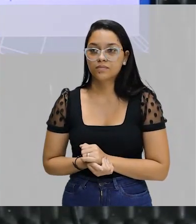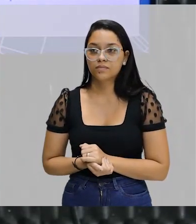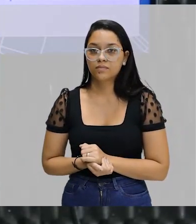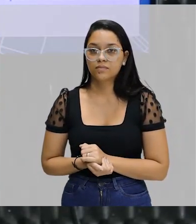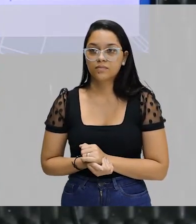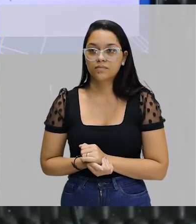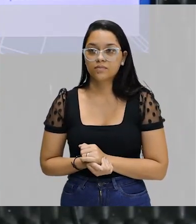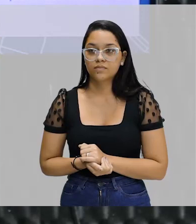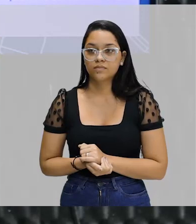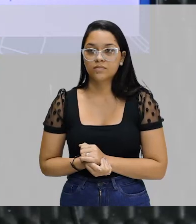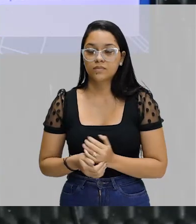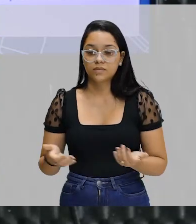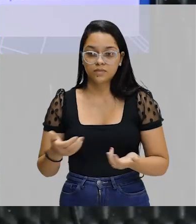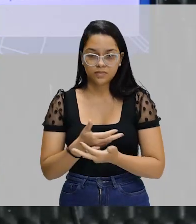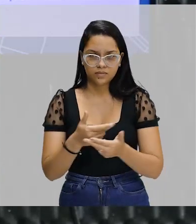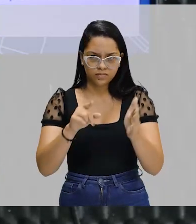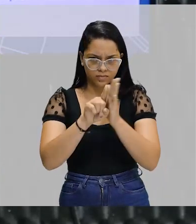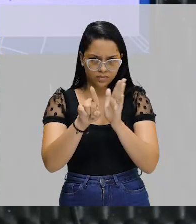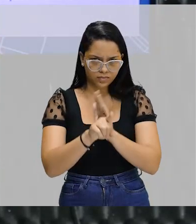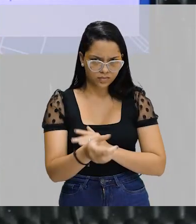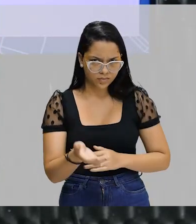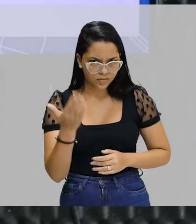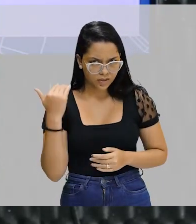Analisaram? Então, vamos às questões?